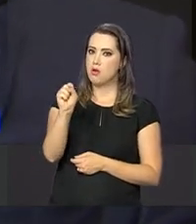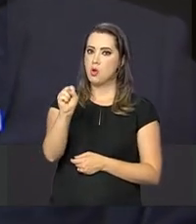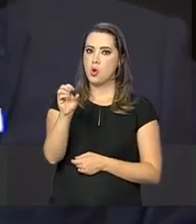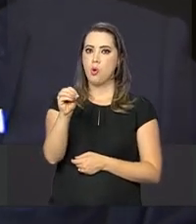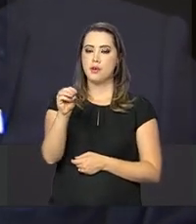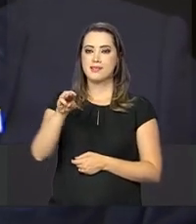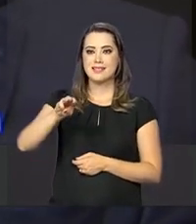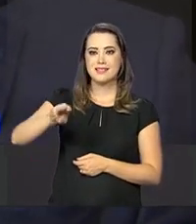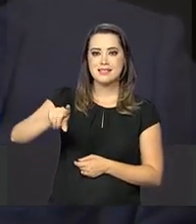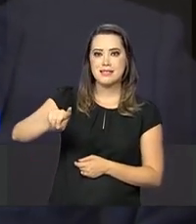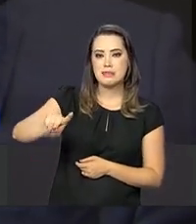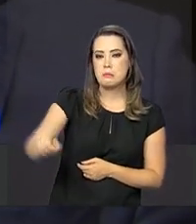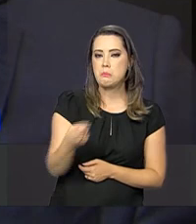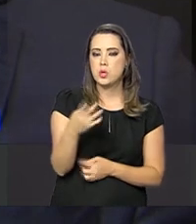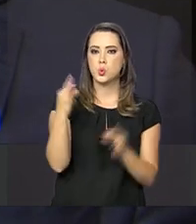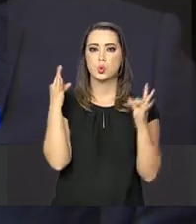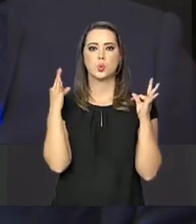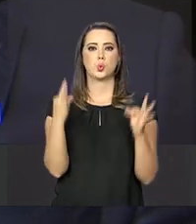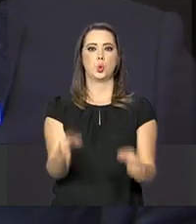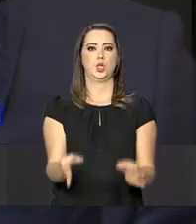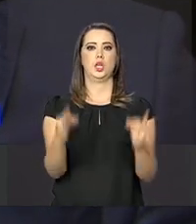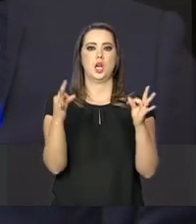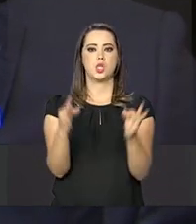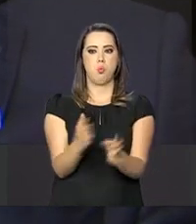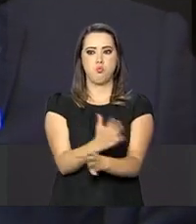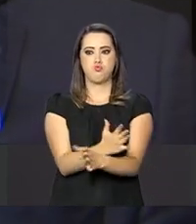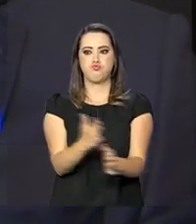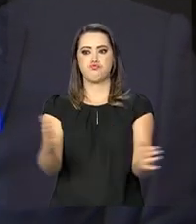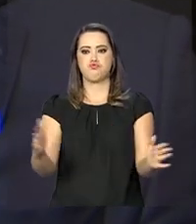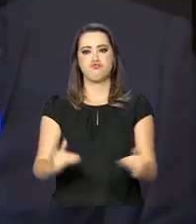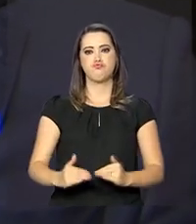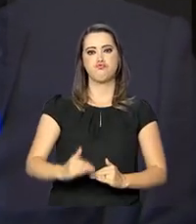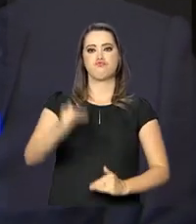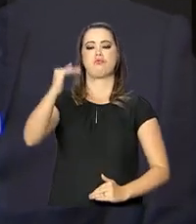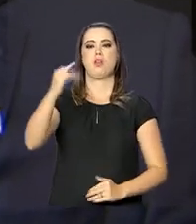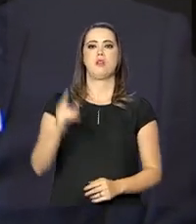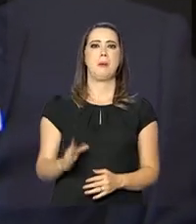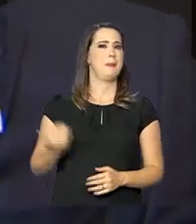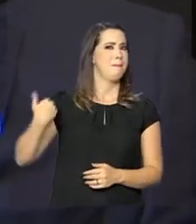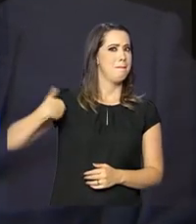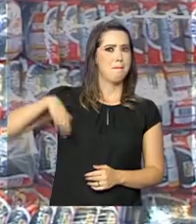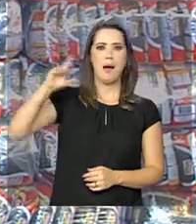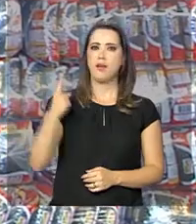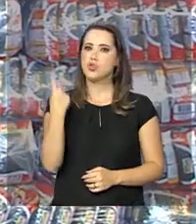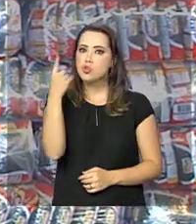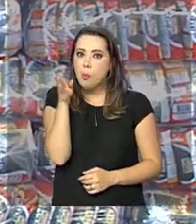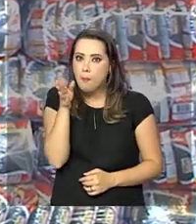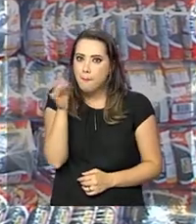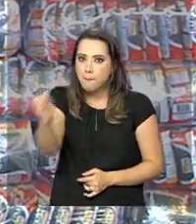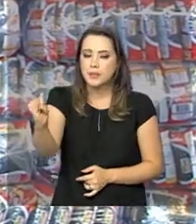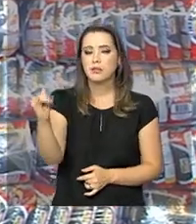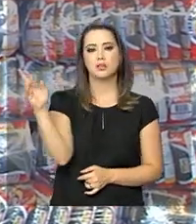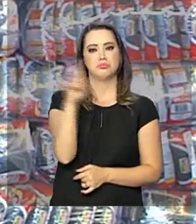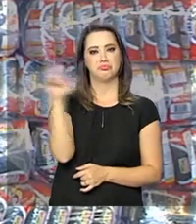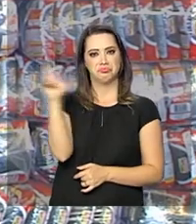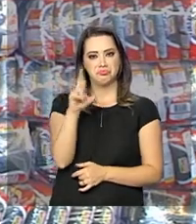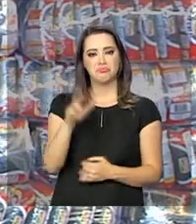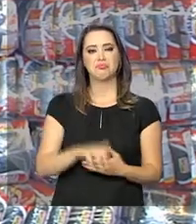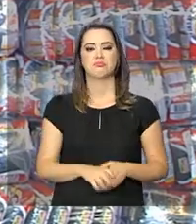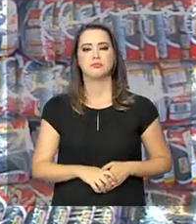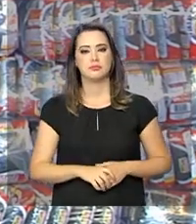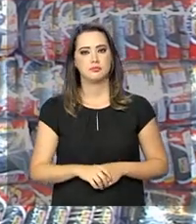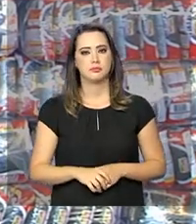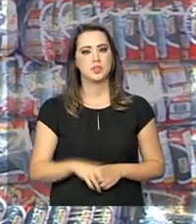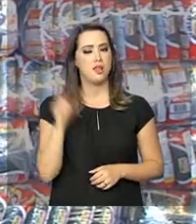mil toneladas armazenadas em todo o país, que o valor supera o valor de um bilhão de reais. Esta é a sétima etapa da